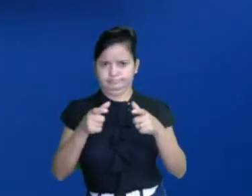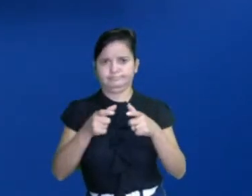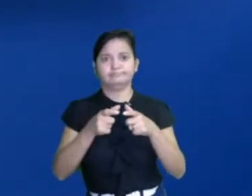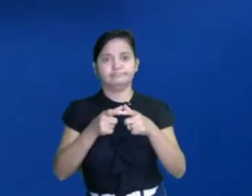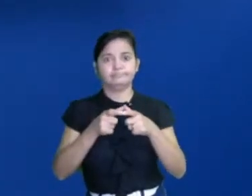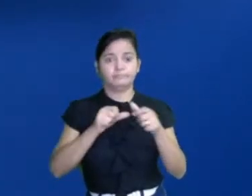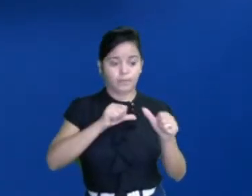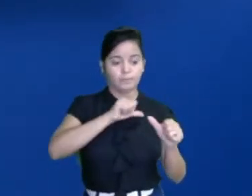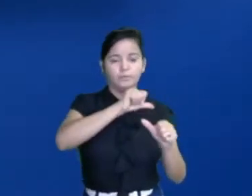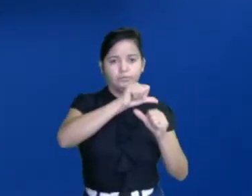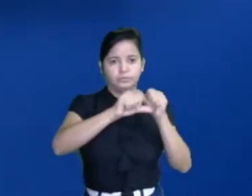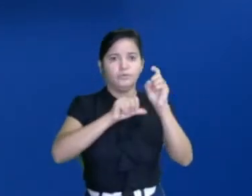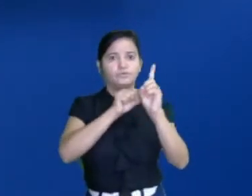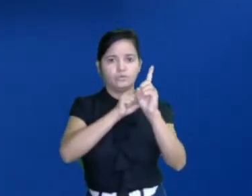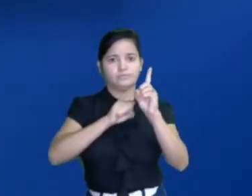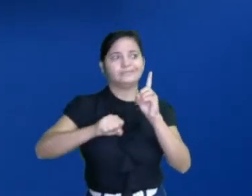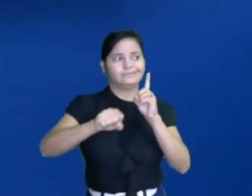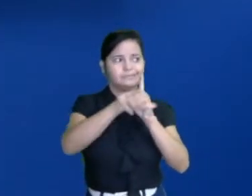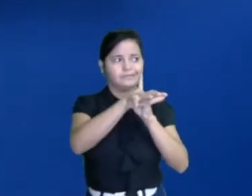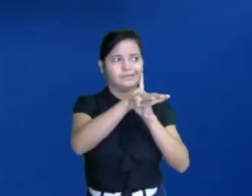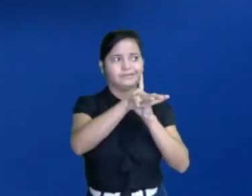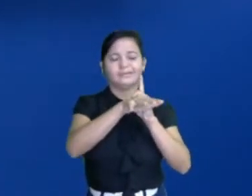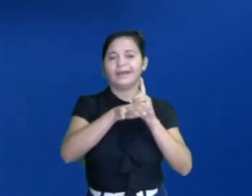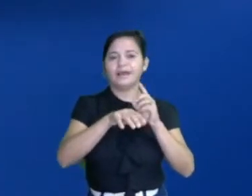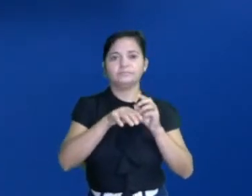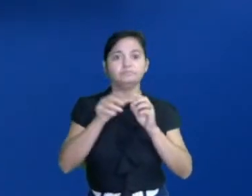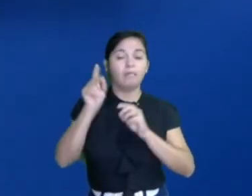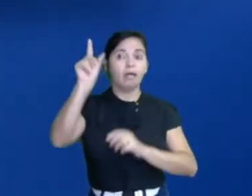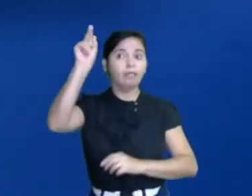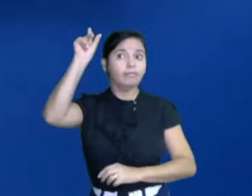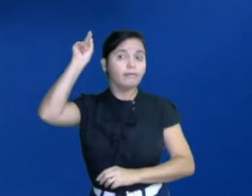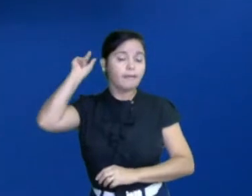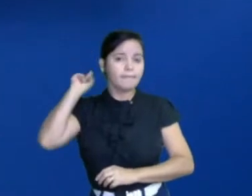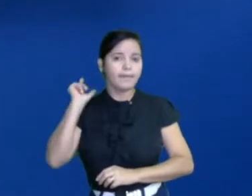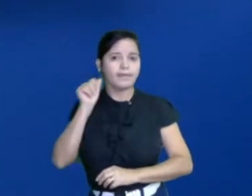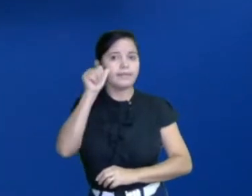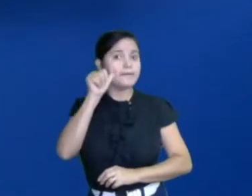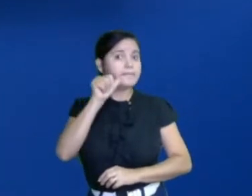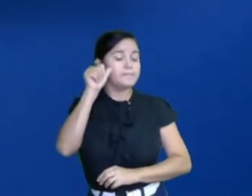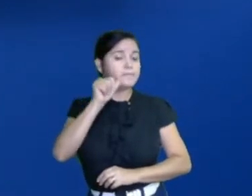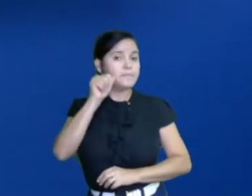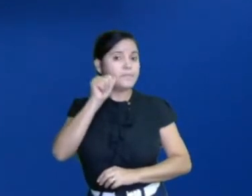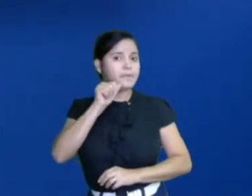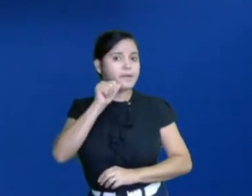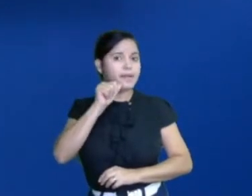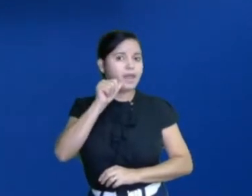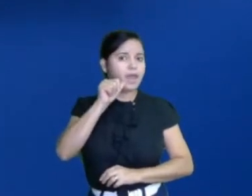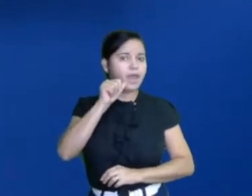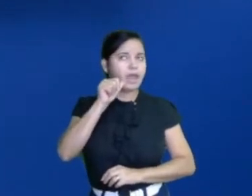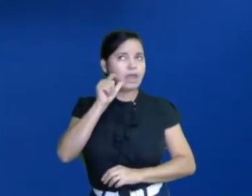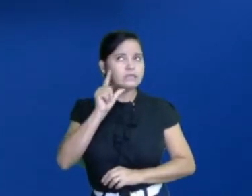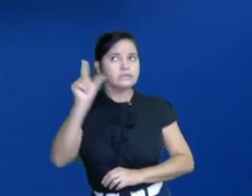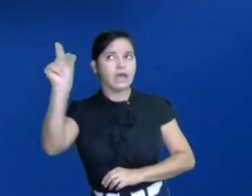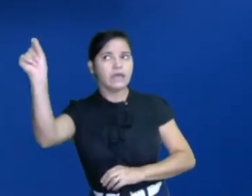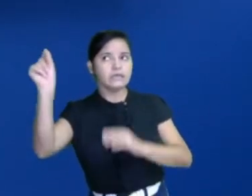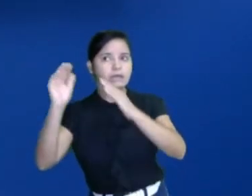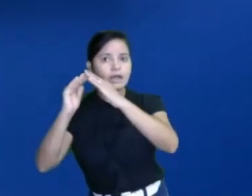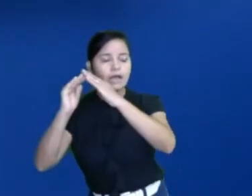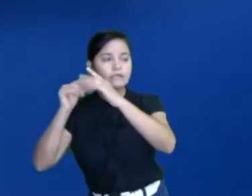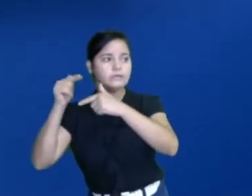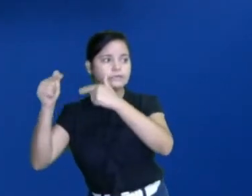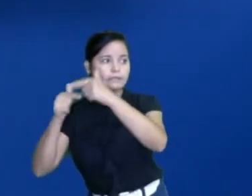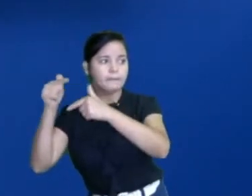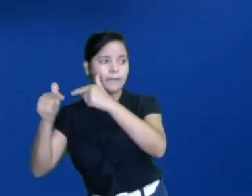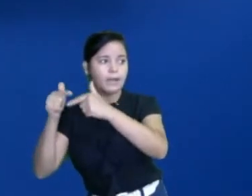mudanças na sociedade. Antigamente, as mulheres não iam trabalhar fora. Elas